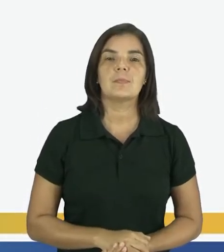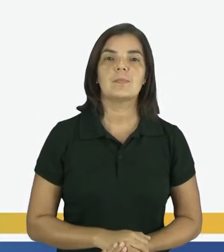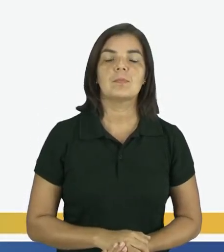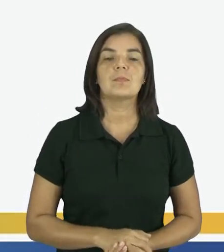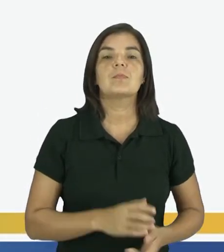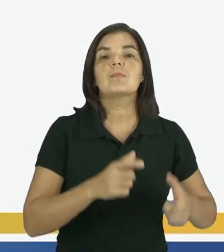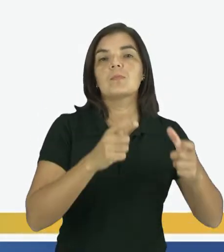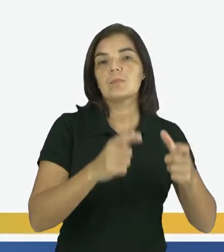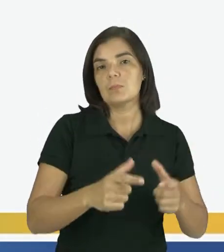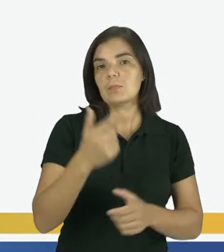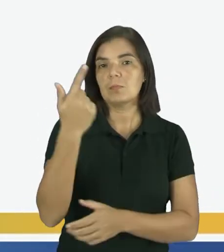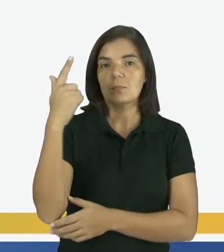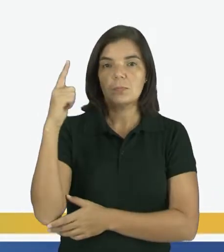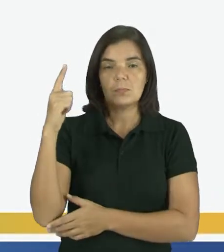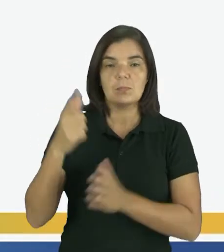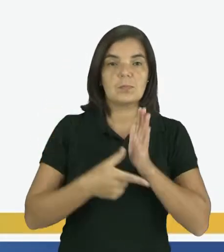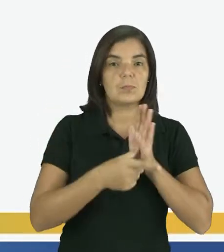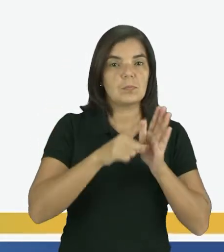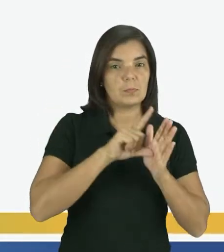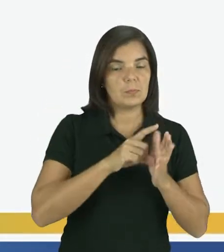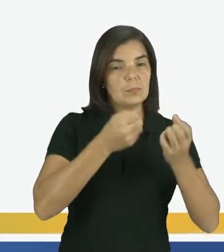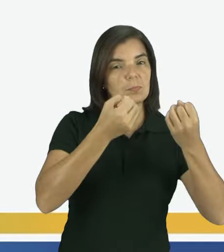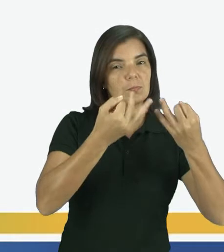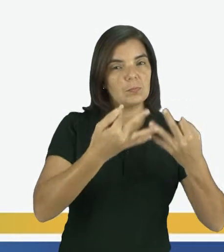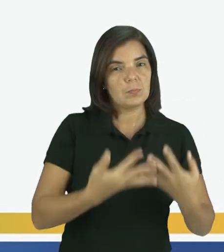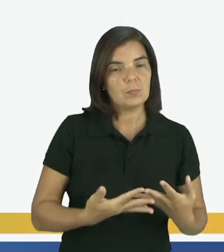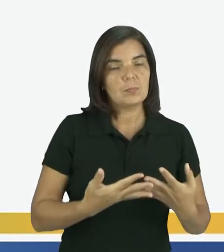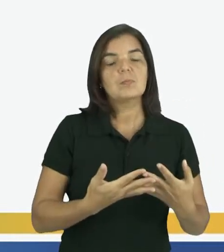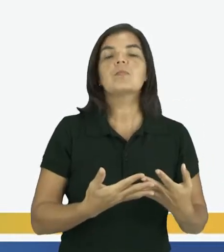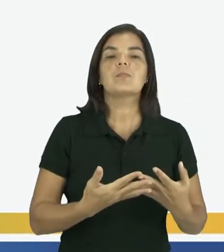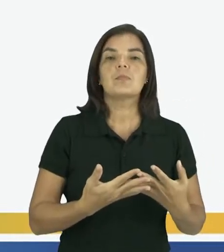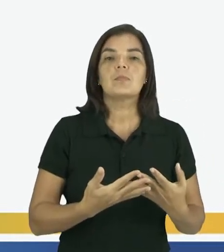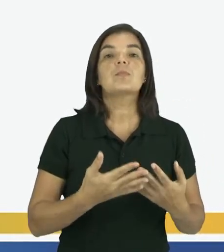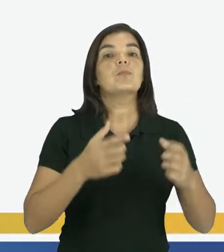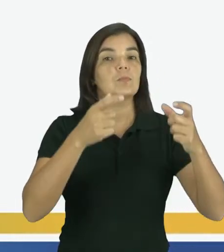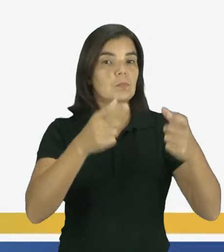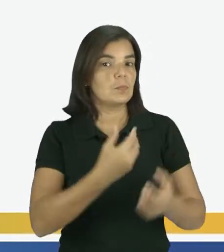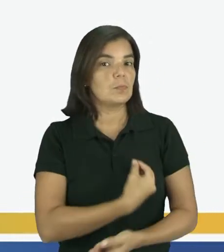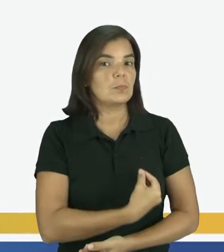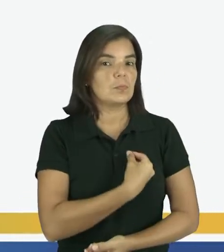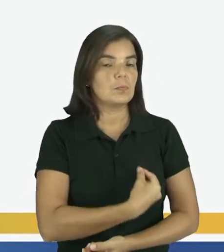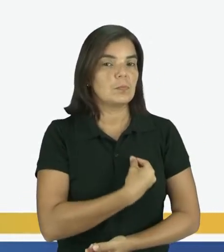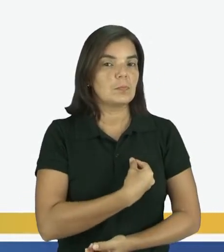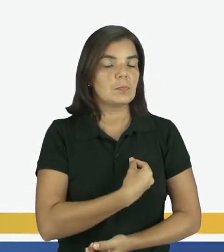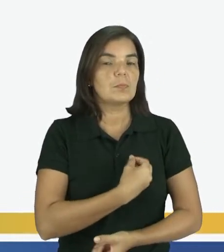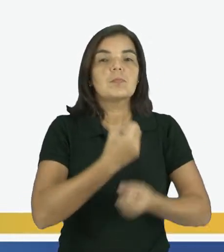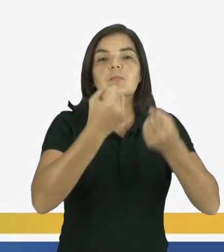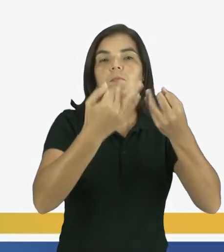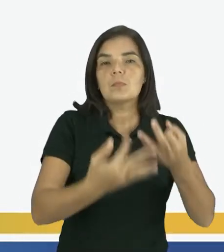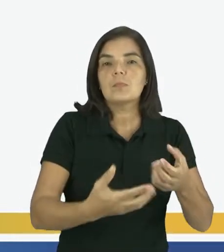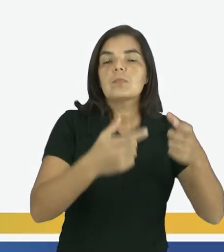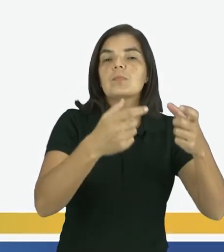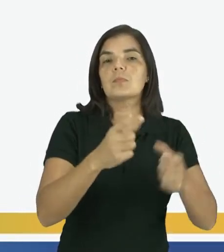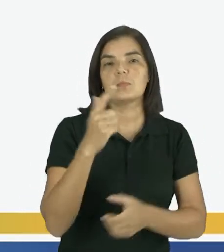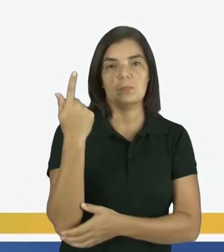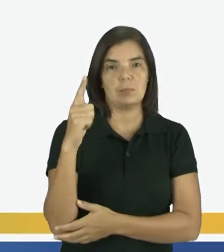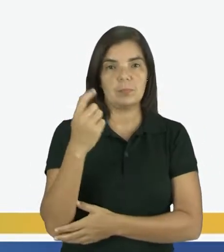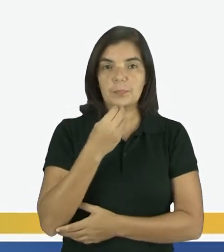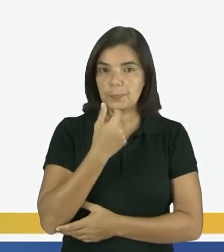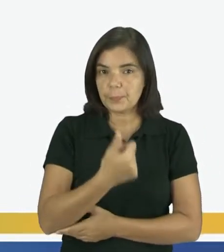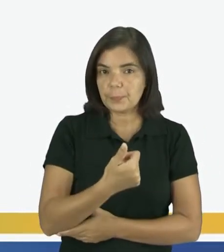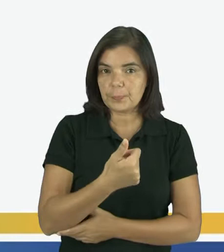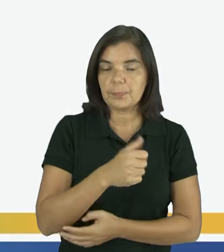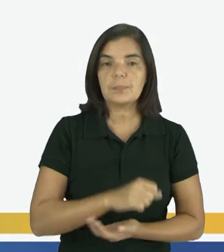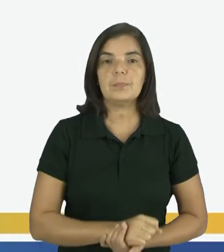Espaço geográfico. Antes de falarmos do espaço vivido, vamos falar do espaço geográfico, tudo bem?